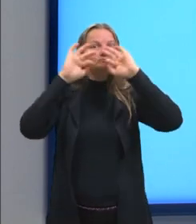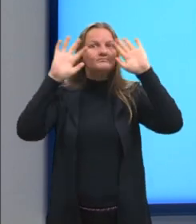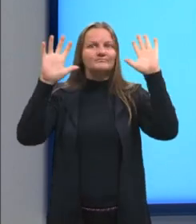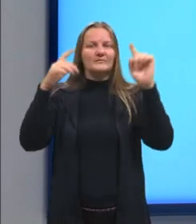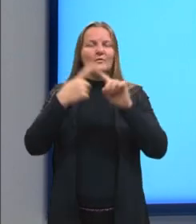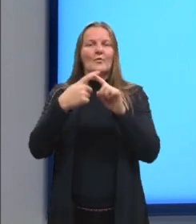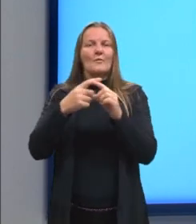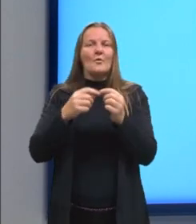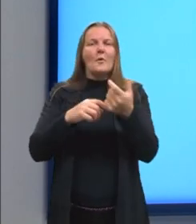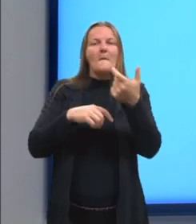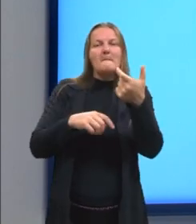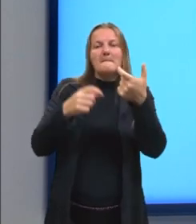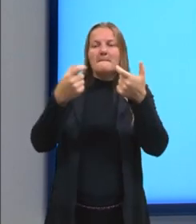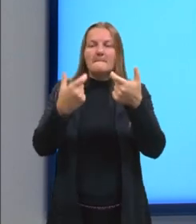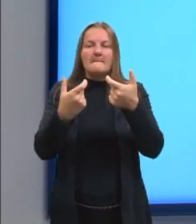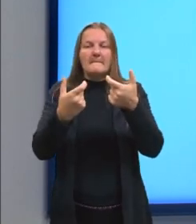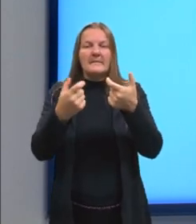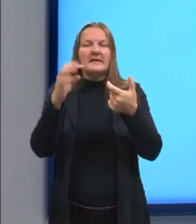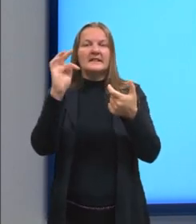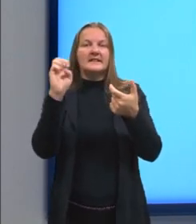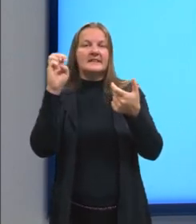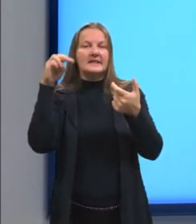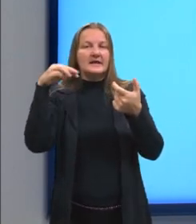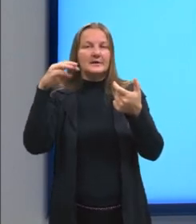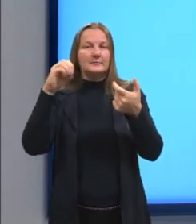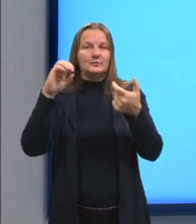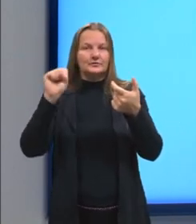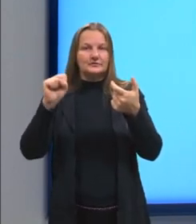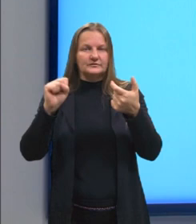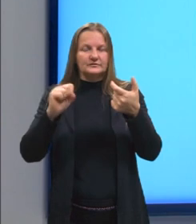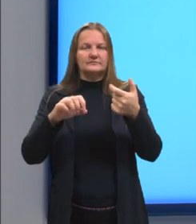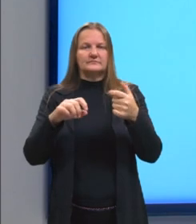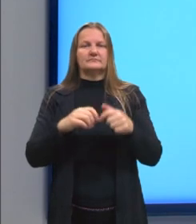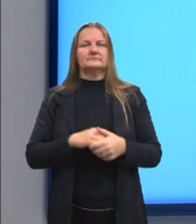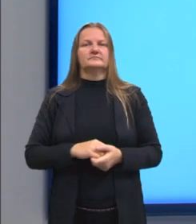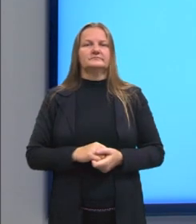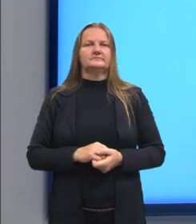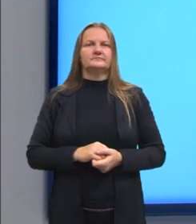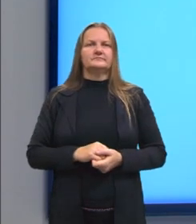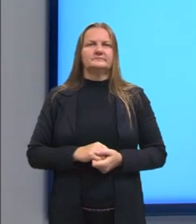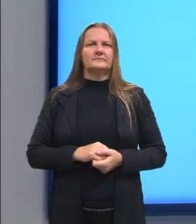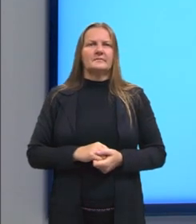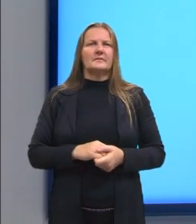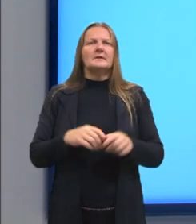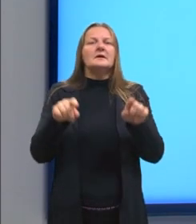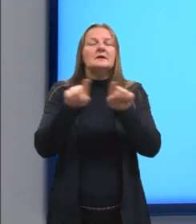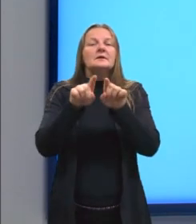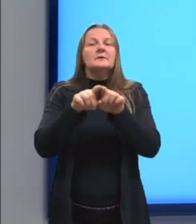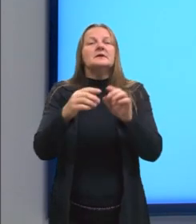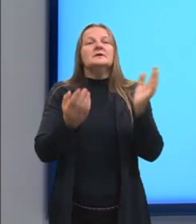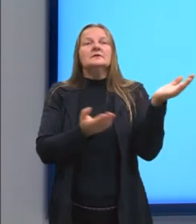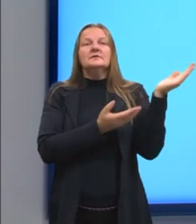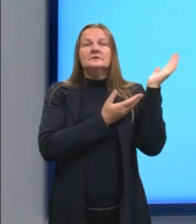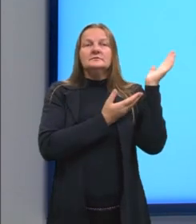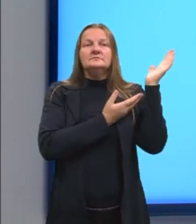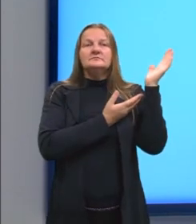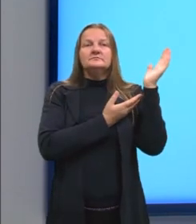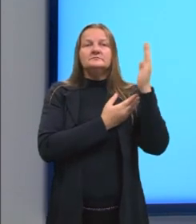quais são os membros e termos de uma equação. Aí, nós temos as